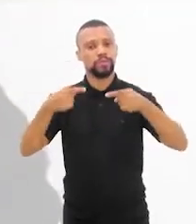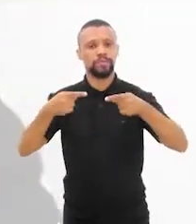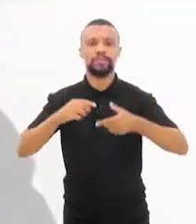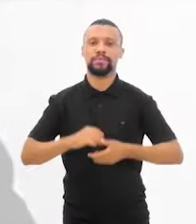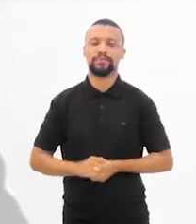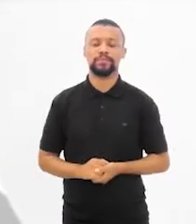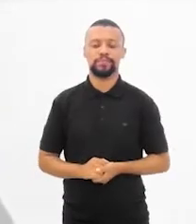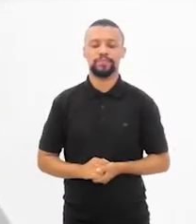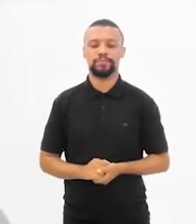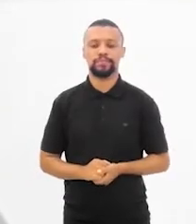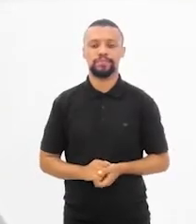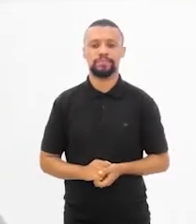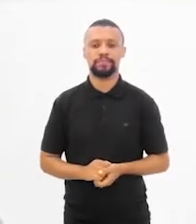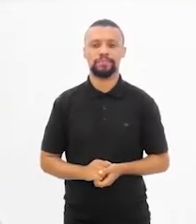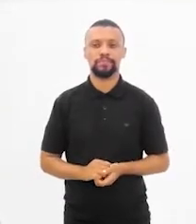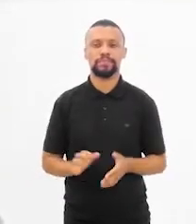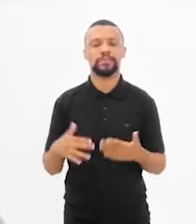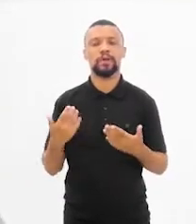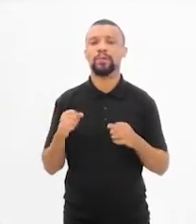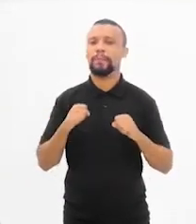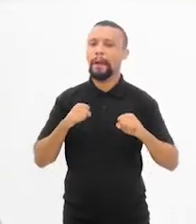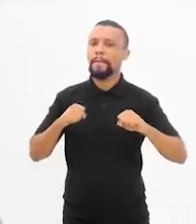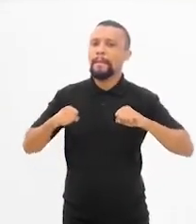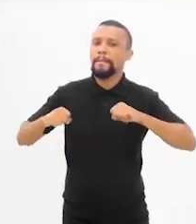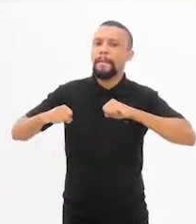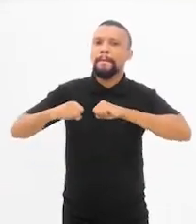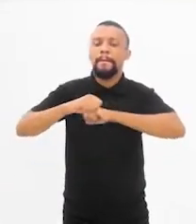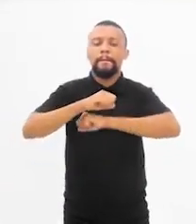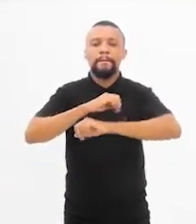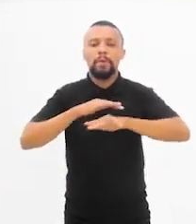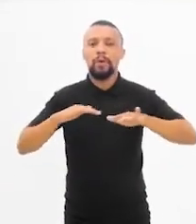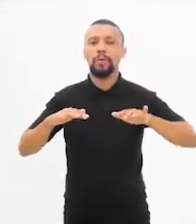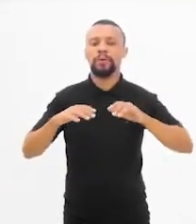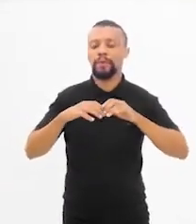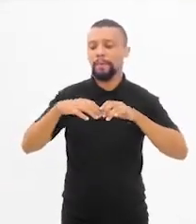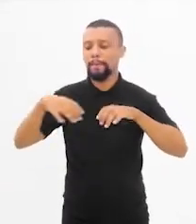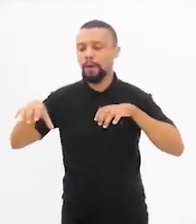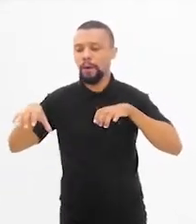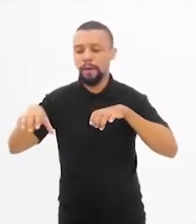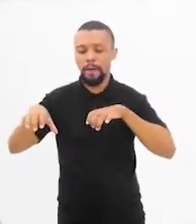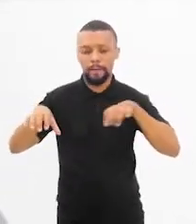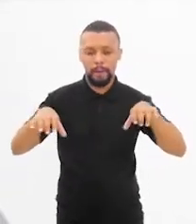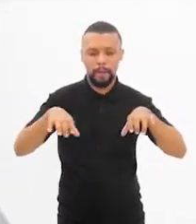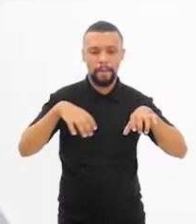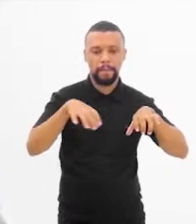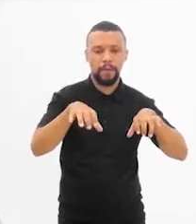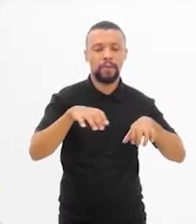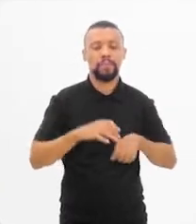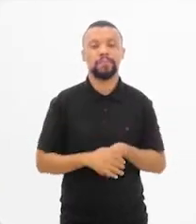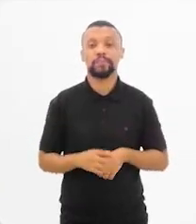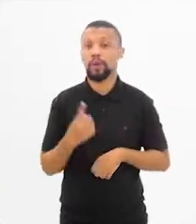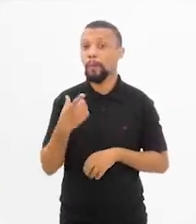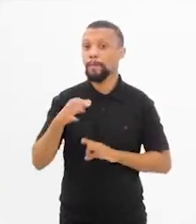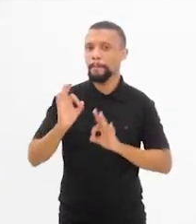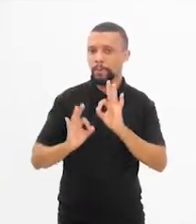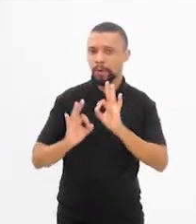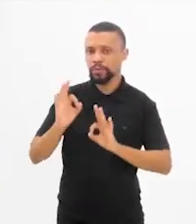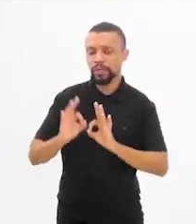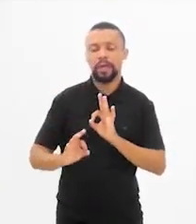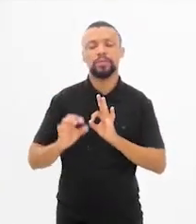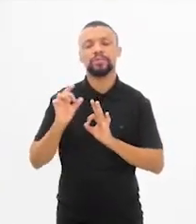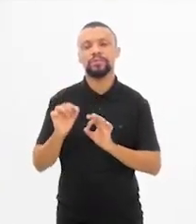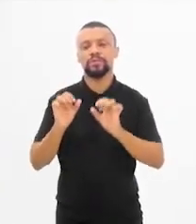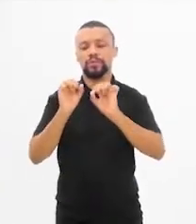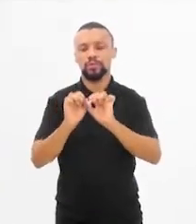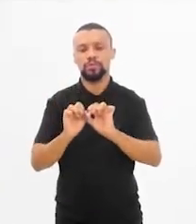existentes. Então, esses movimentos, eles geralmente são isolados. E um projeto como esse,